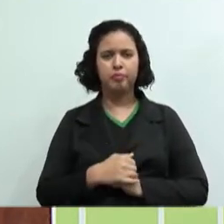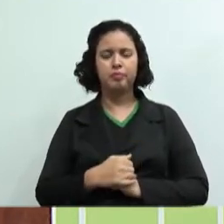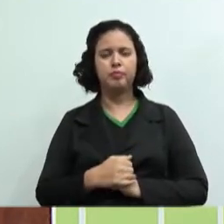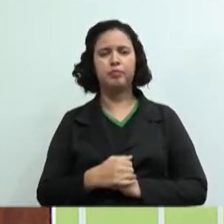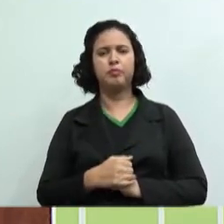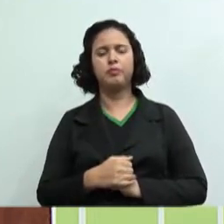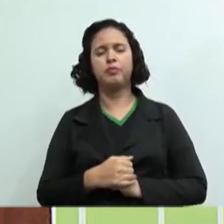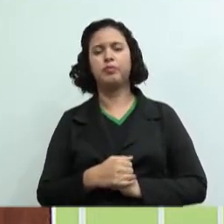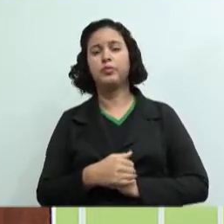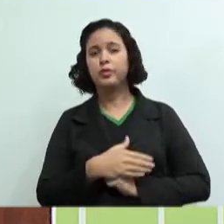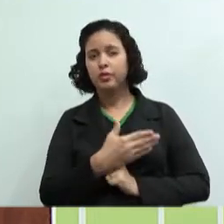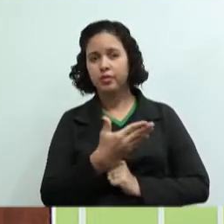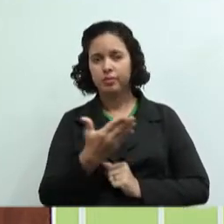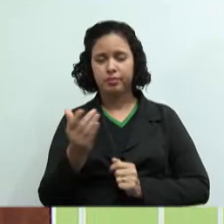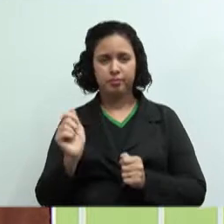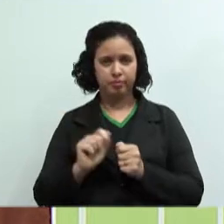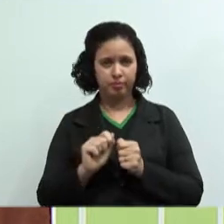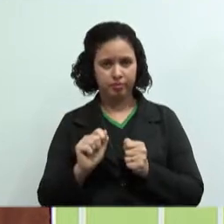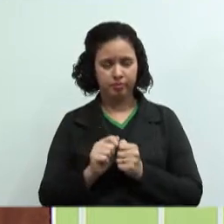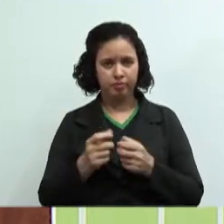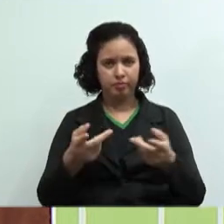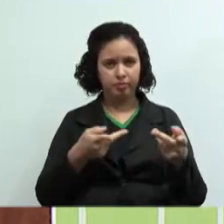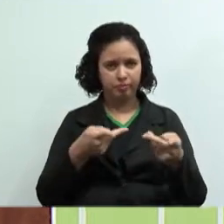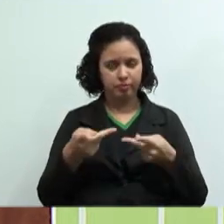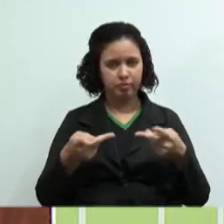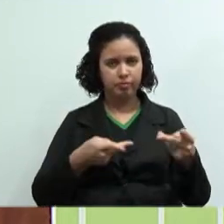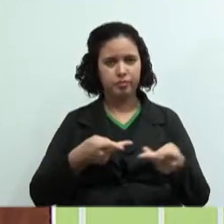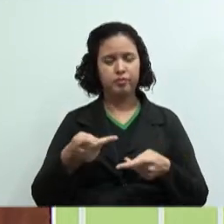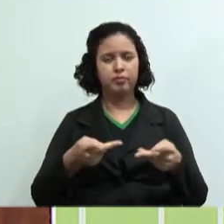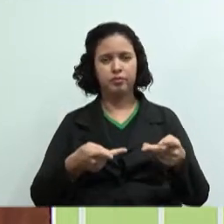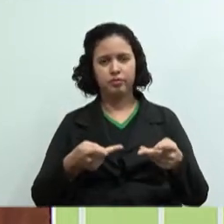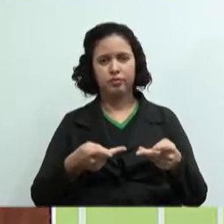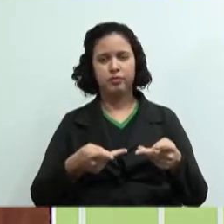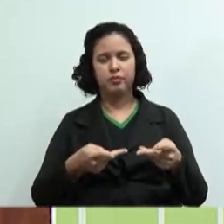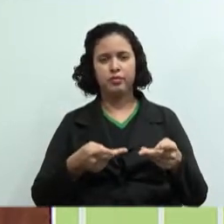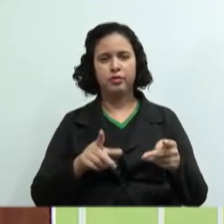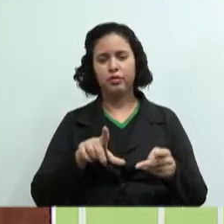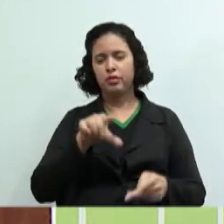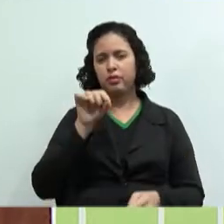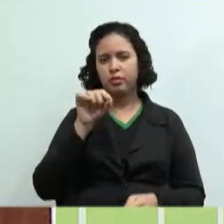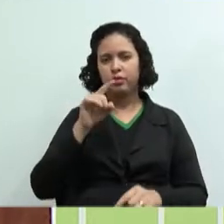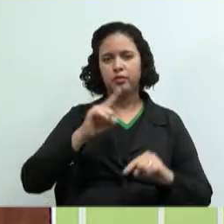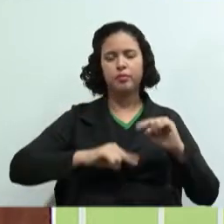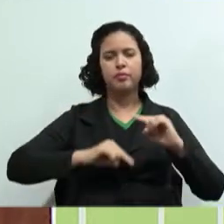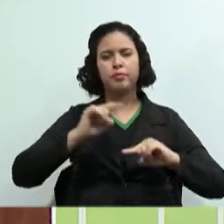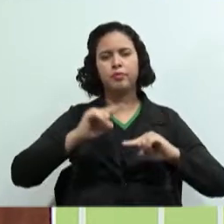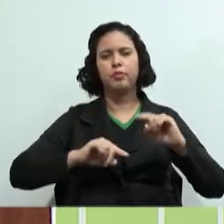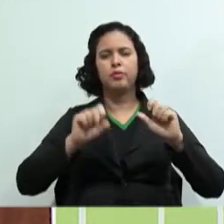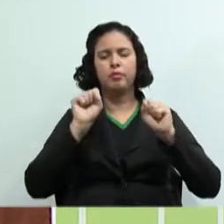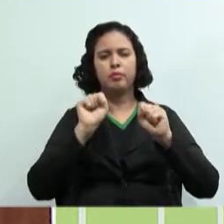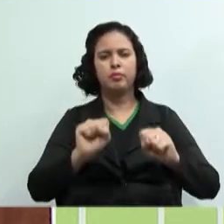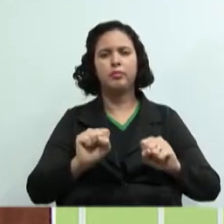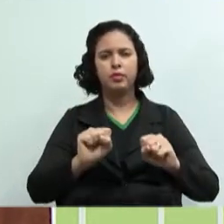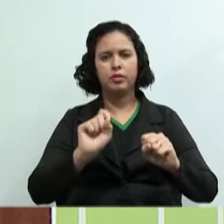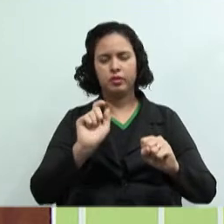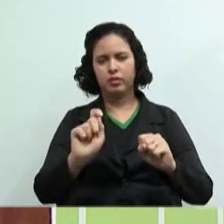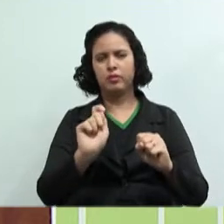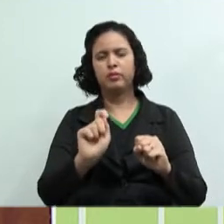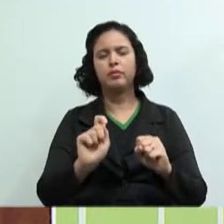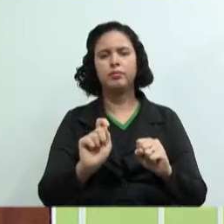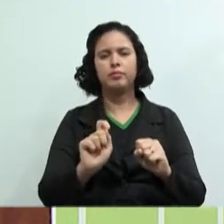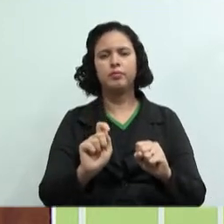Vocês vão montar o projeto integrador, vão definir o produto. Então eu posso definir que para a produção